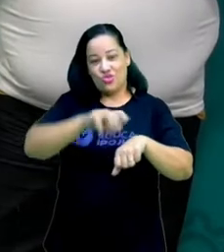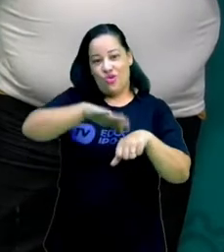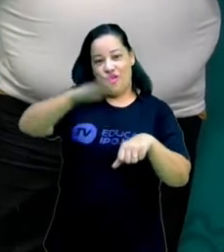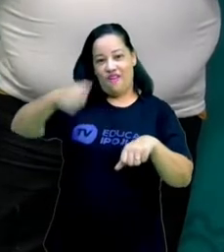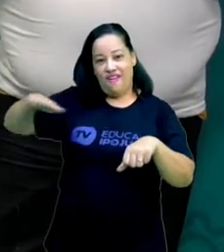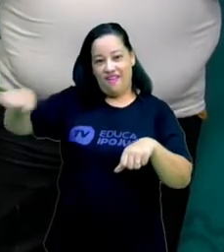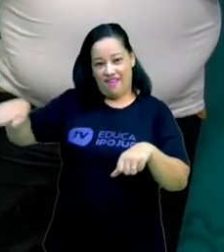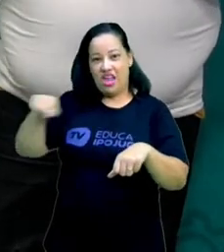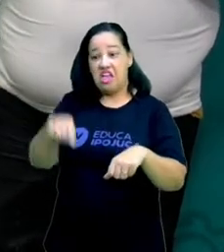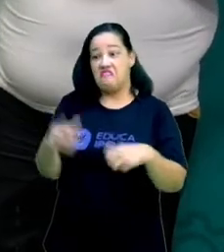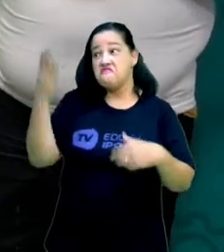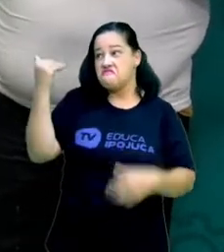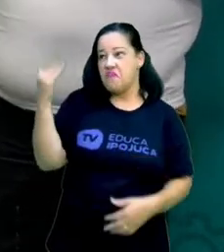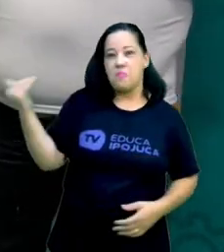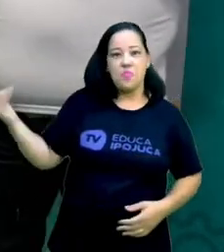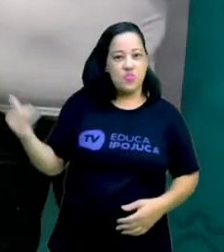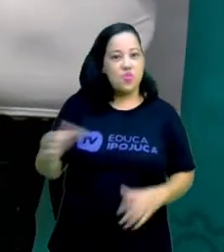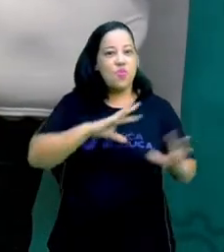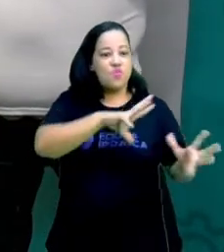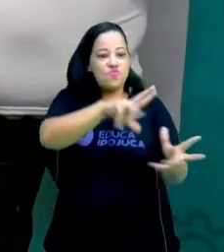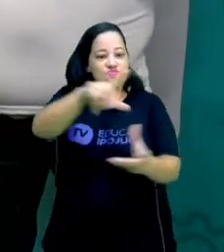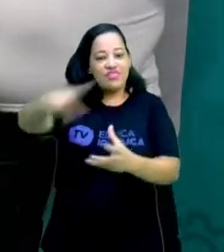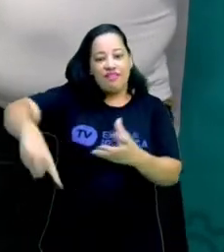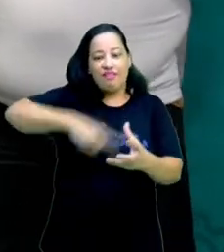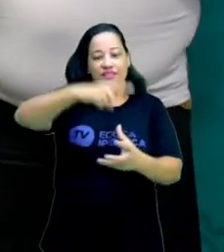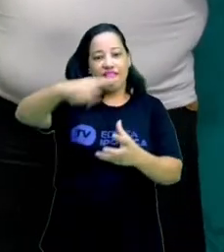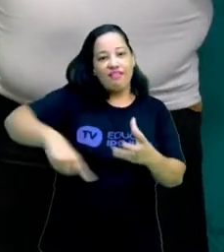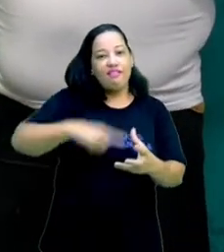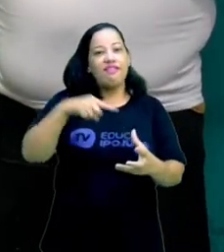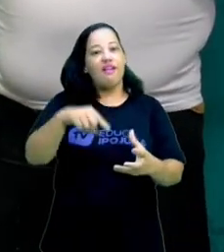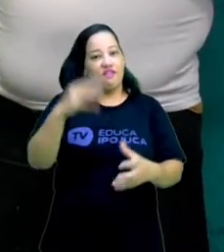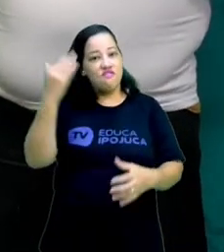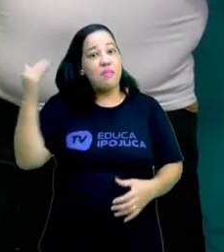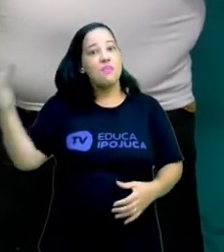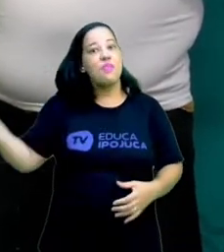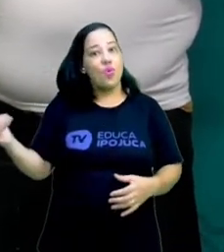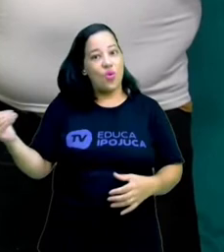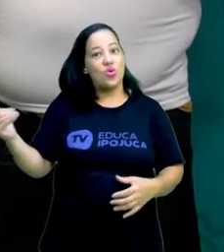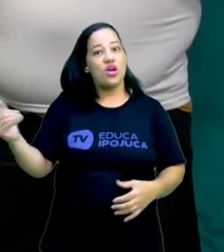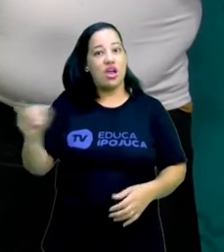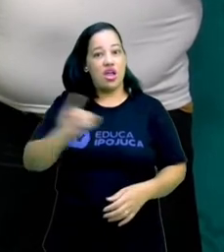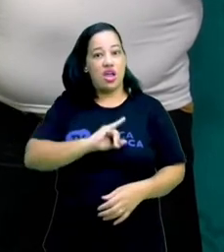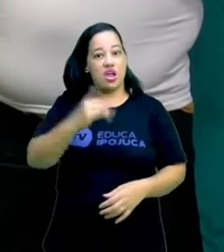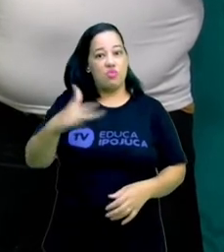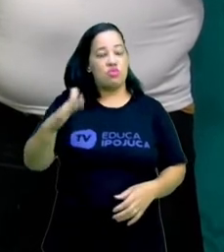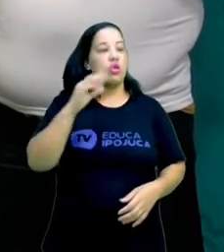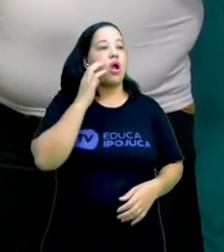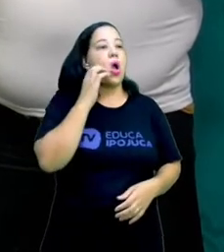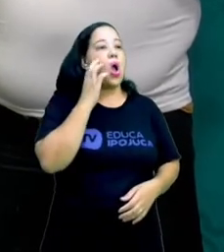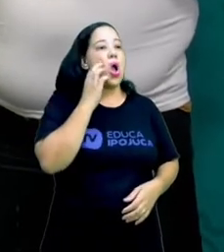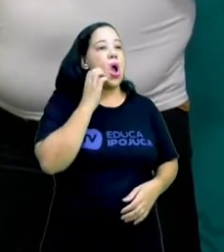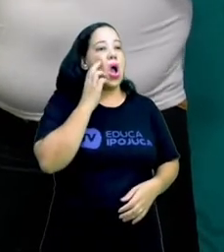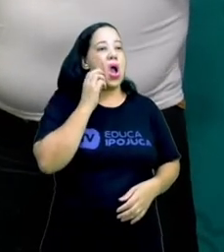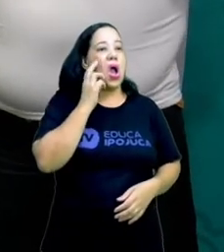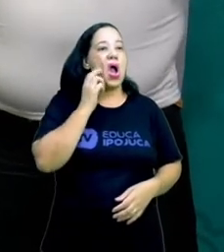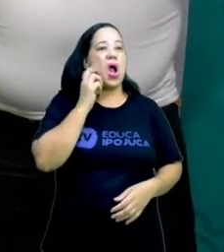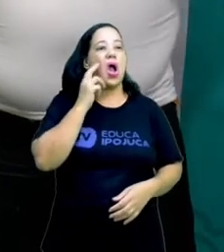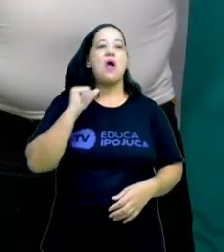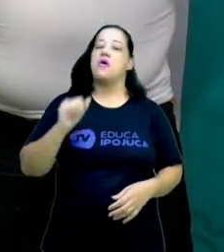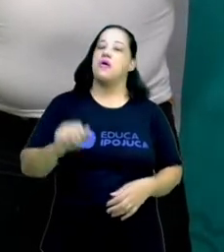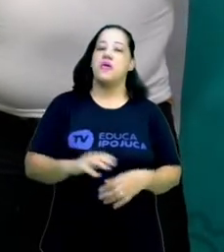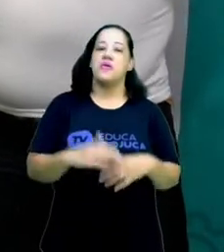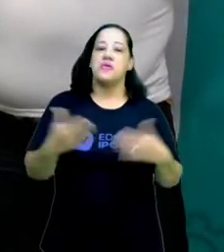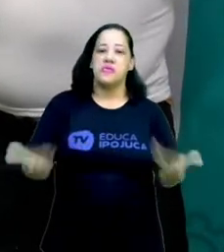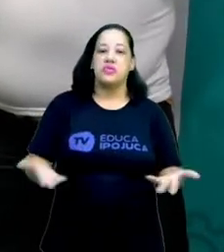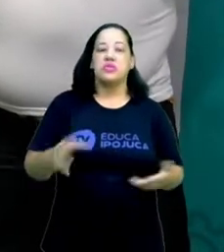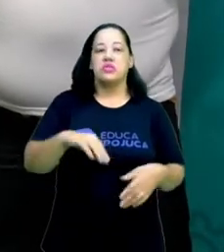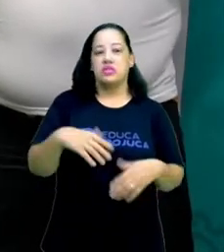famosos no mundo inteiro, tanto que Ipojuca é considerada uma das praias mais... Ipojuca não, desculpa, voltando... Porto de Galinha